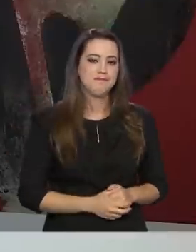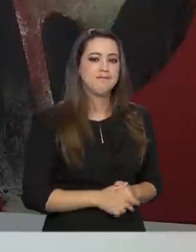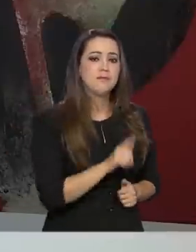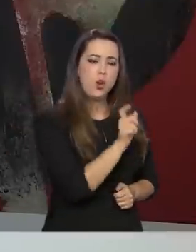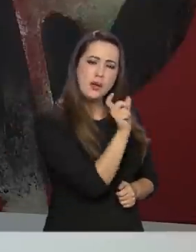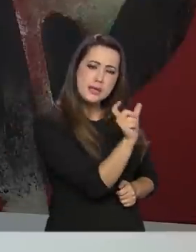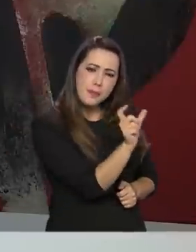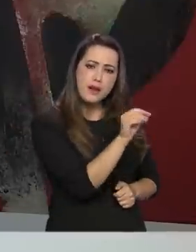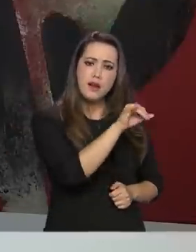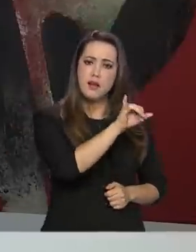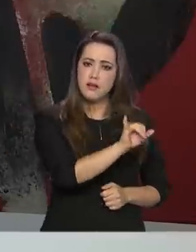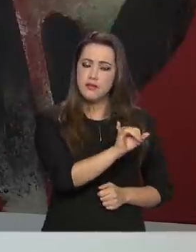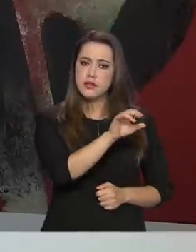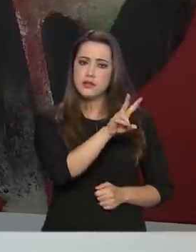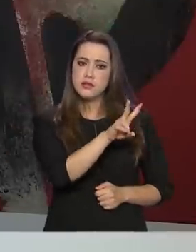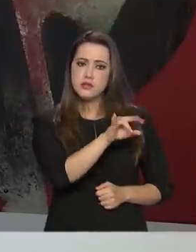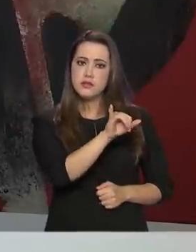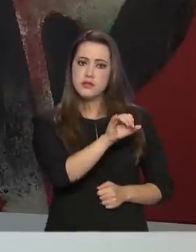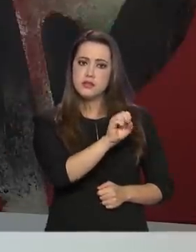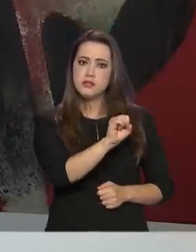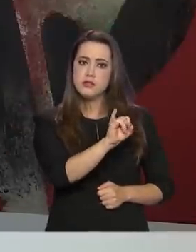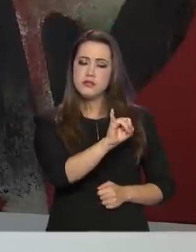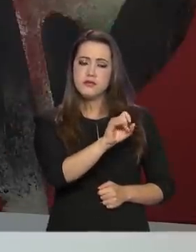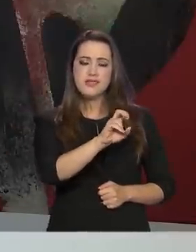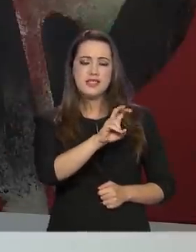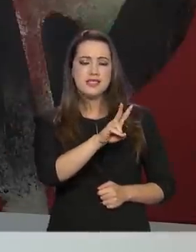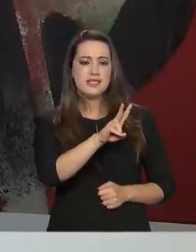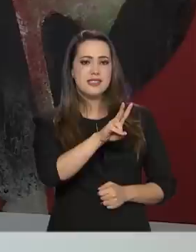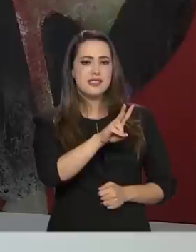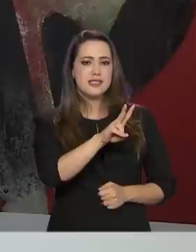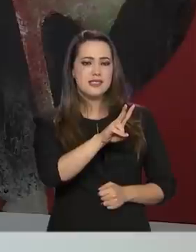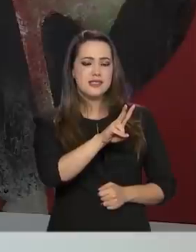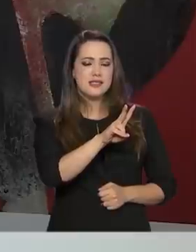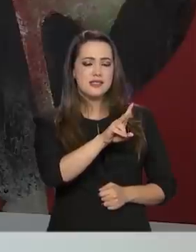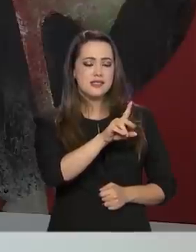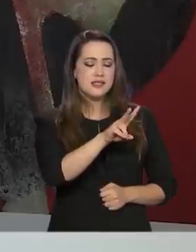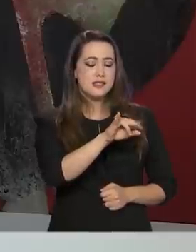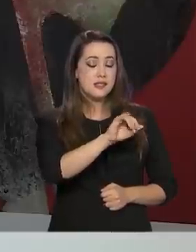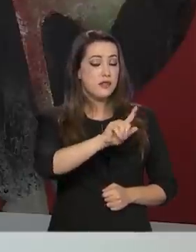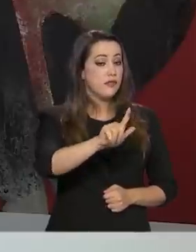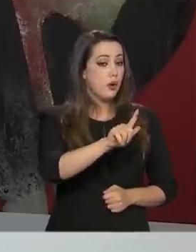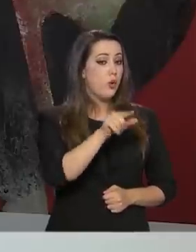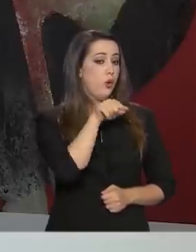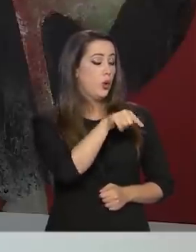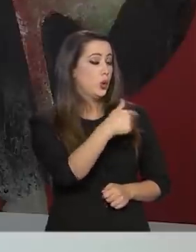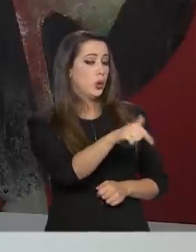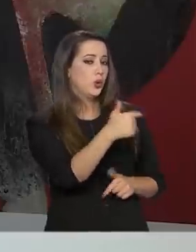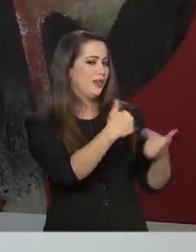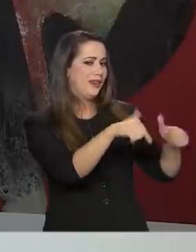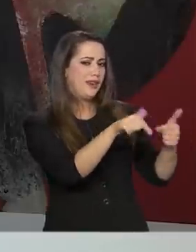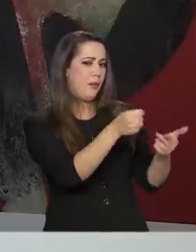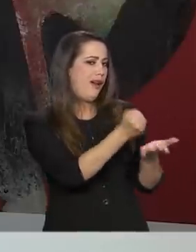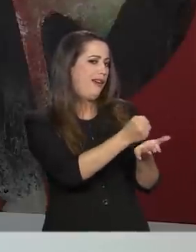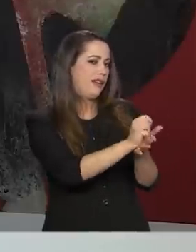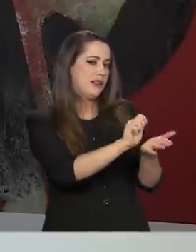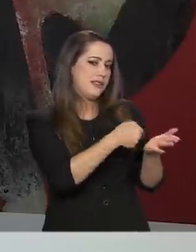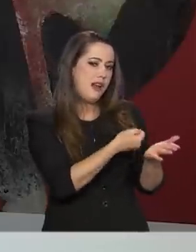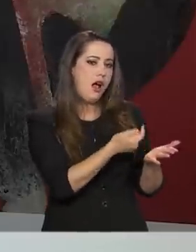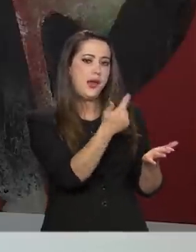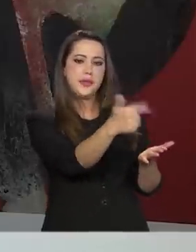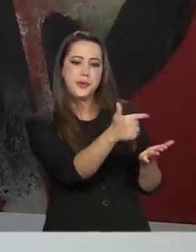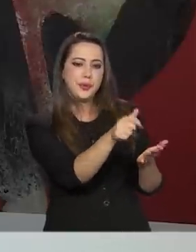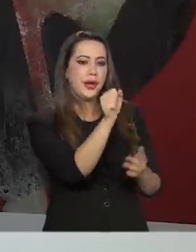muito adequada, porque só aquele indivíduo que não tem um emprego formal, ele não tem uma previdência social.